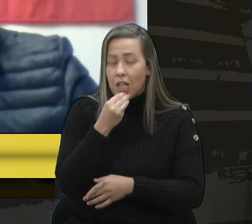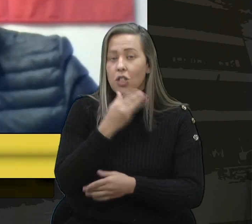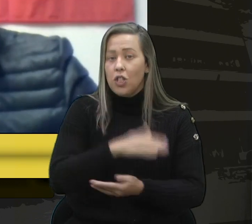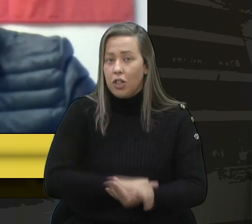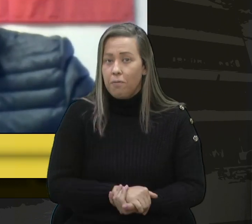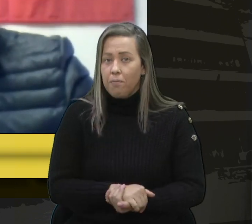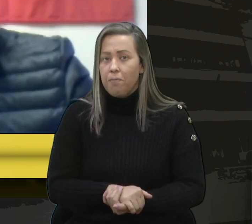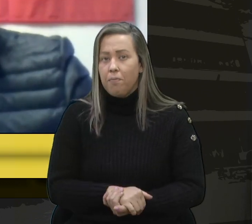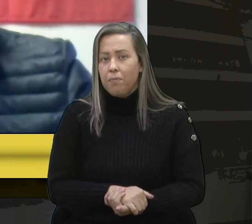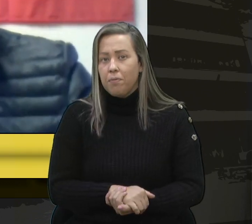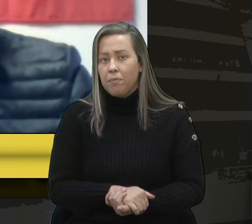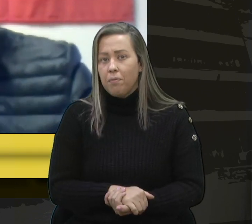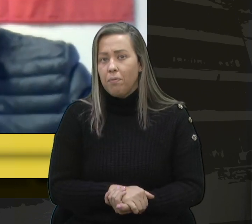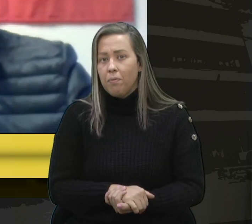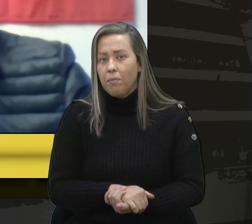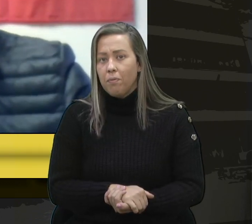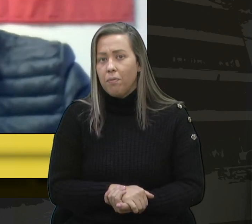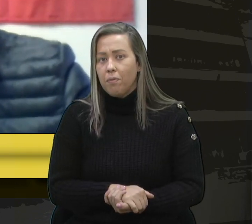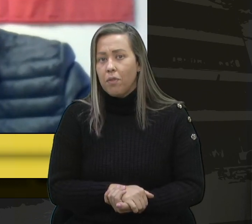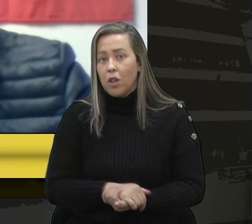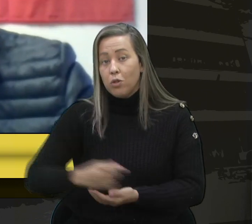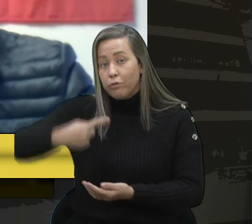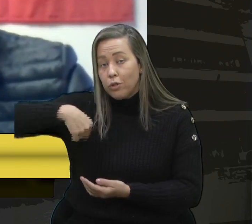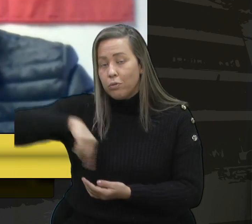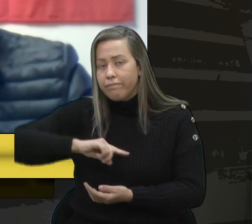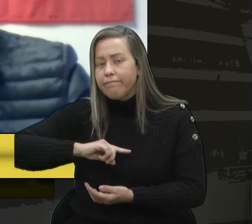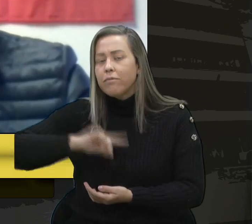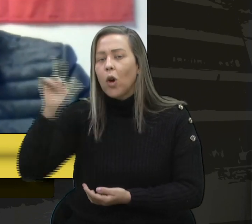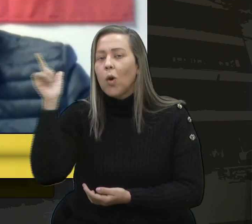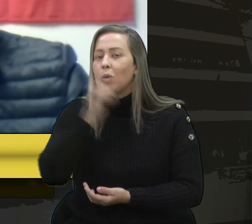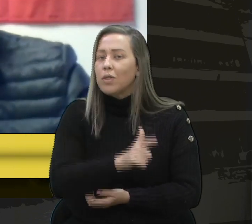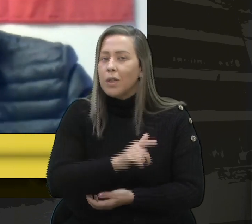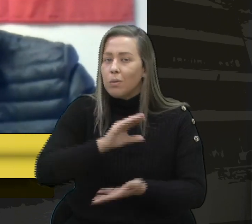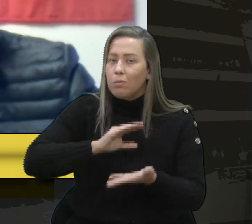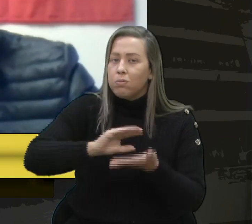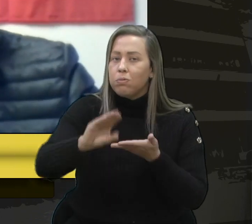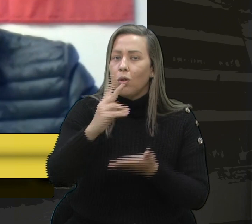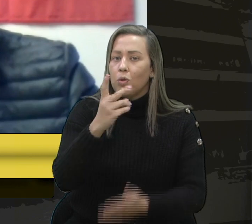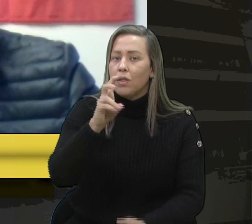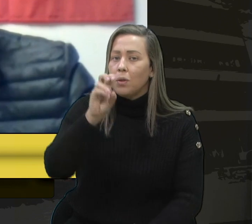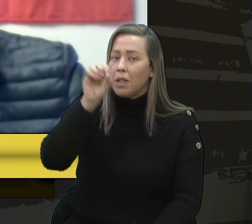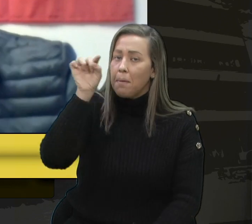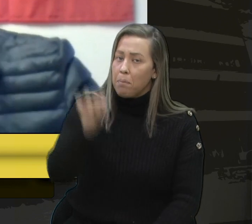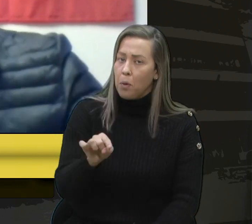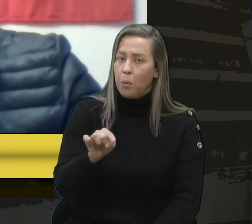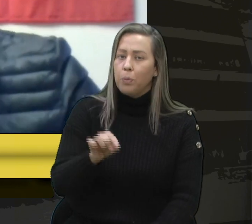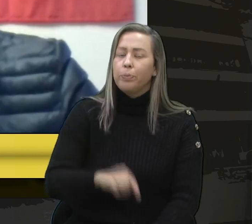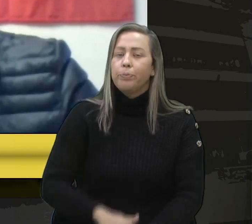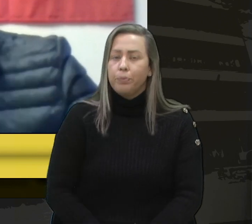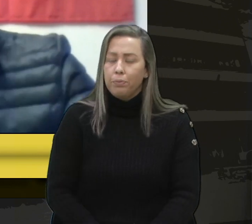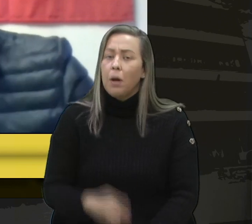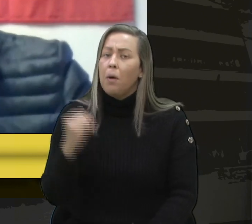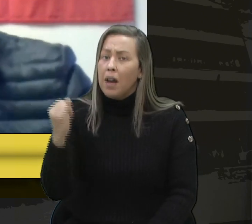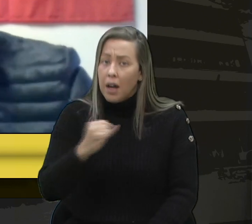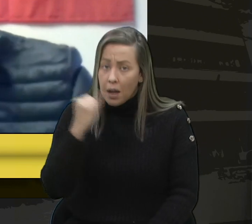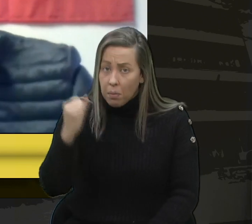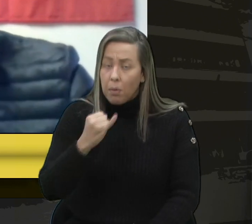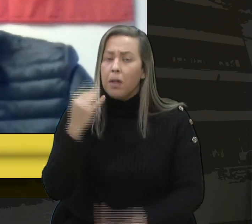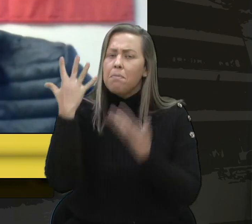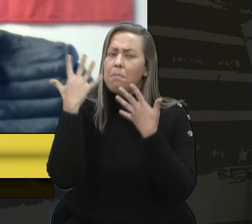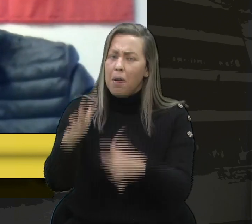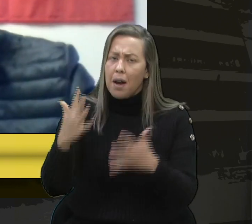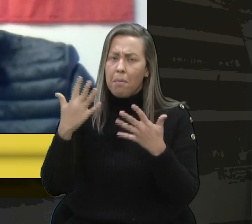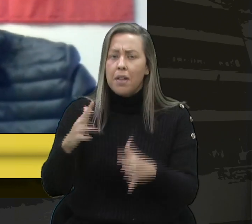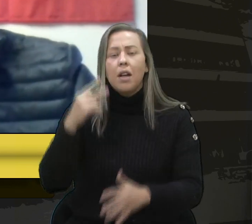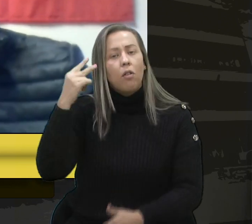nos concedeu aí R$ 250 mil. Então, é importante, veio parabenizar